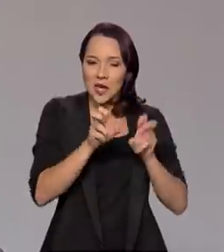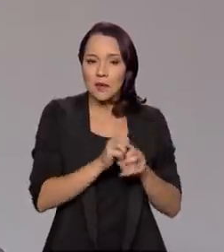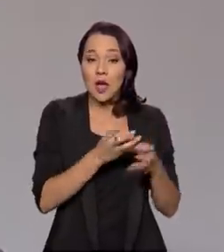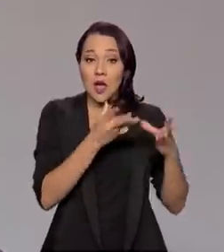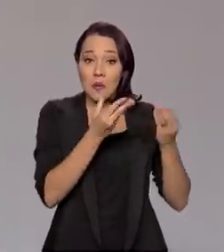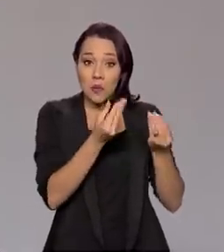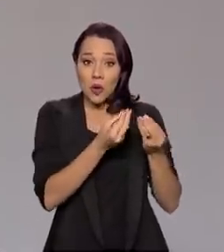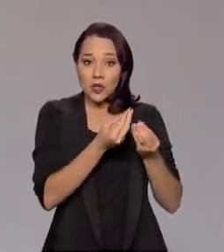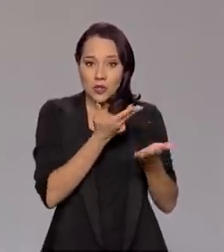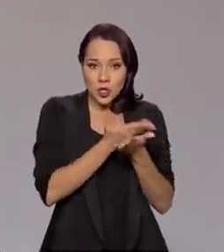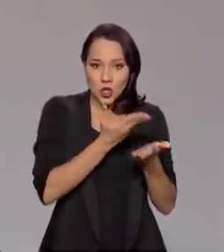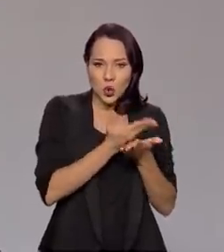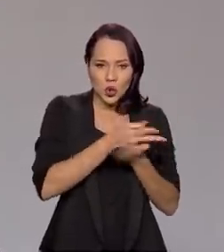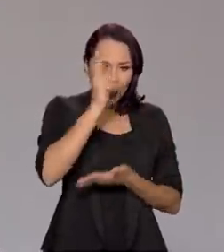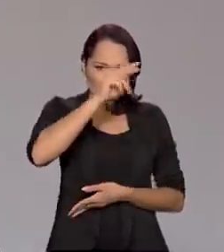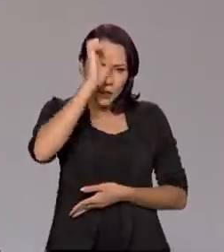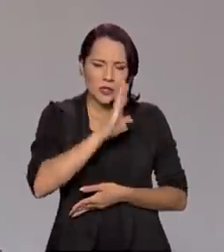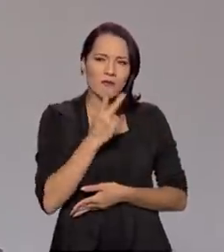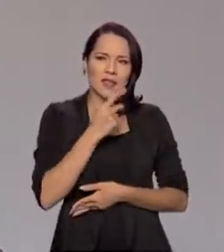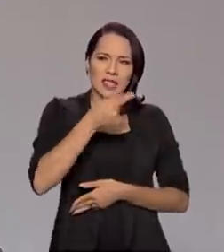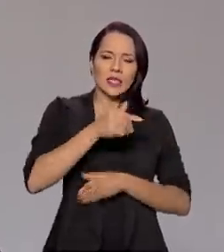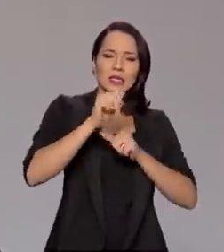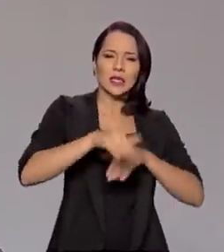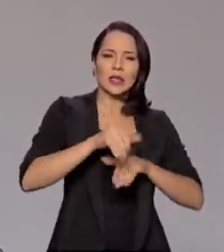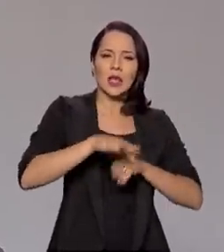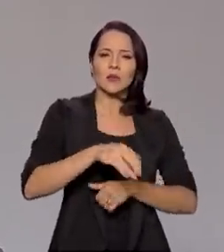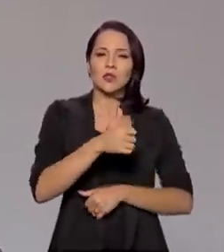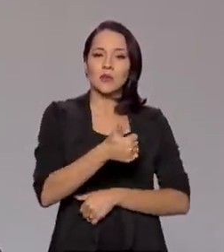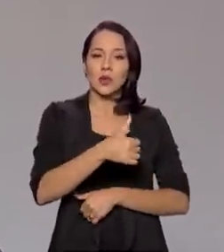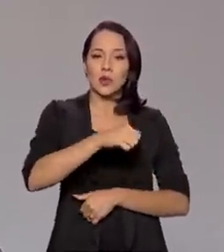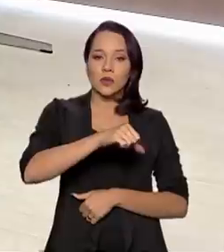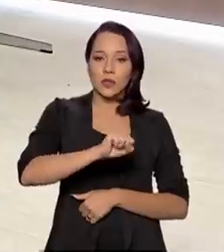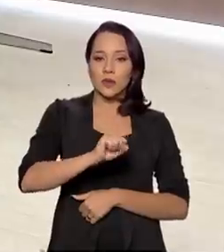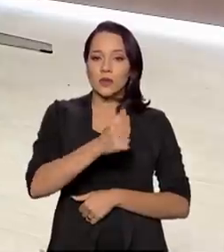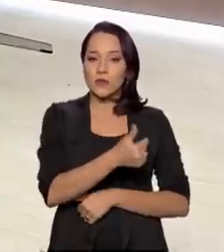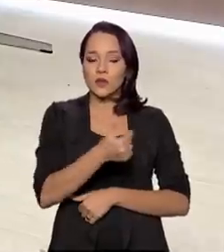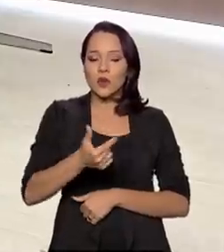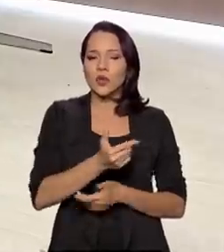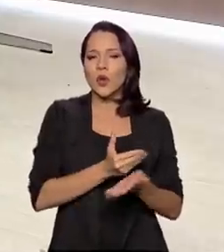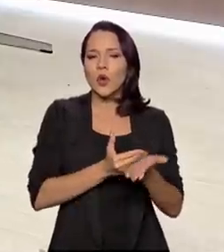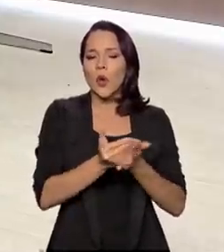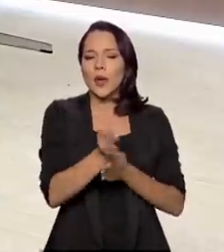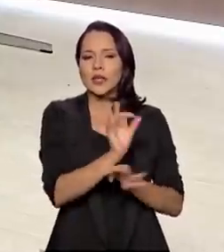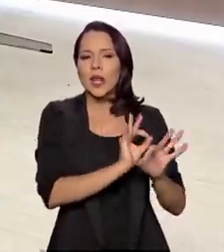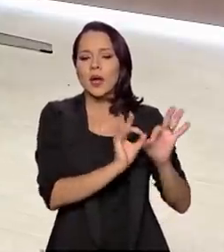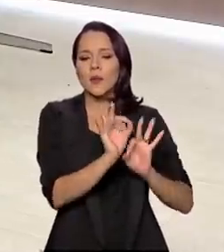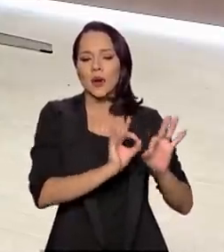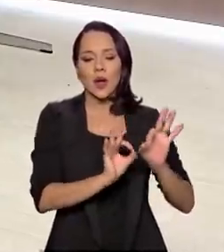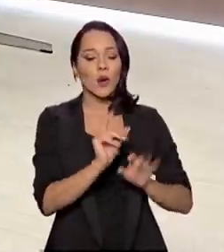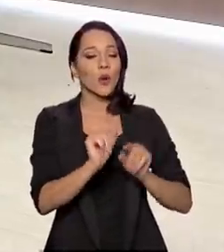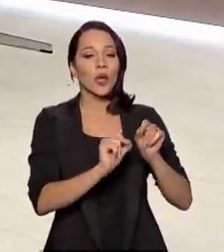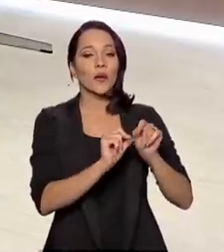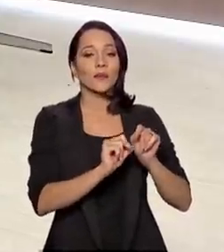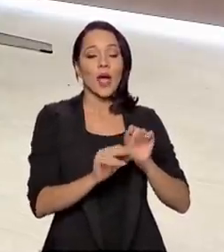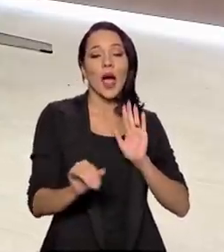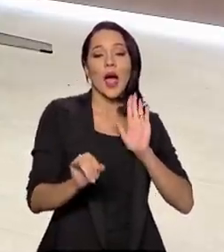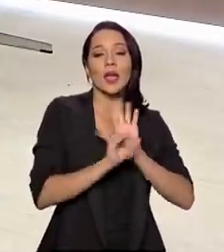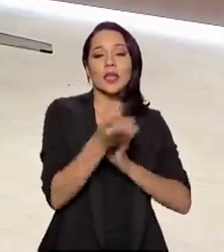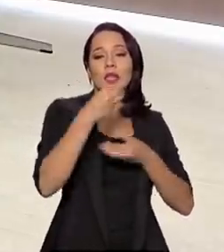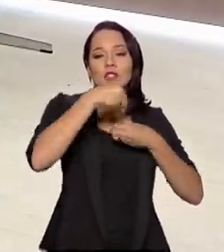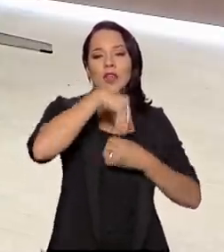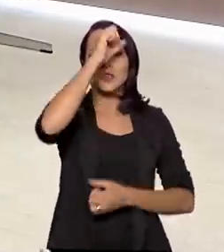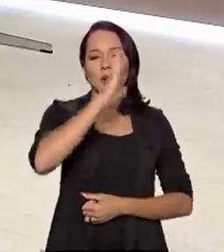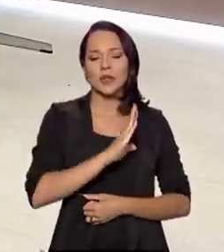historiadores consideram que em 7 de setembro de 1822 começa a se formar ali a identidade do